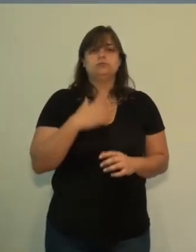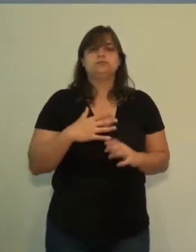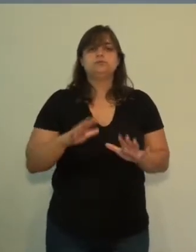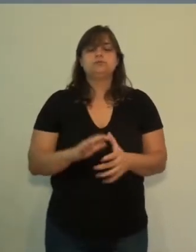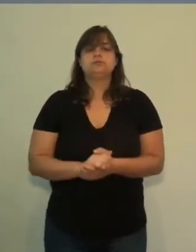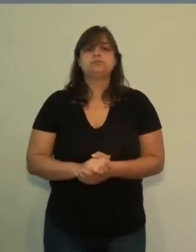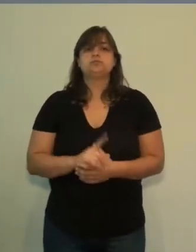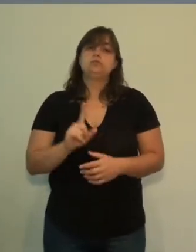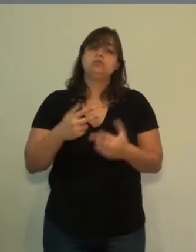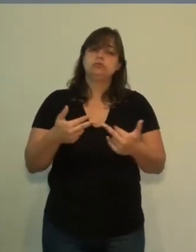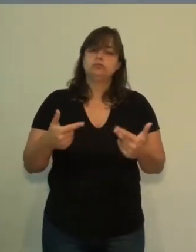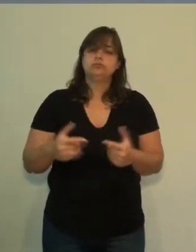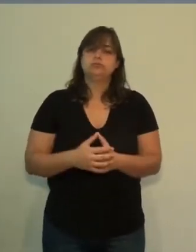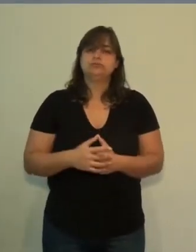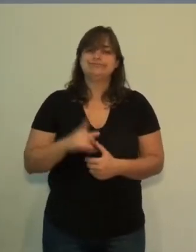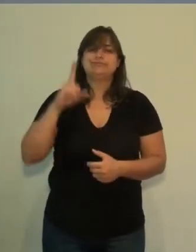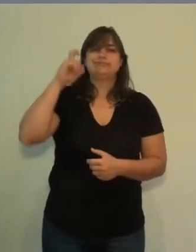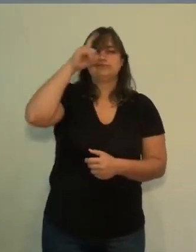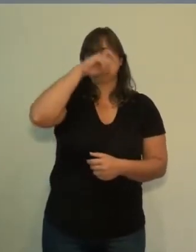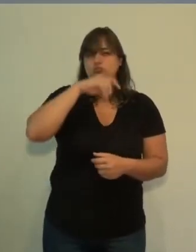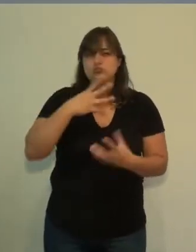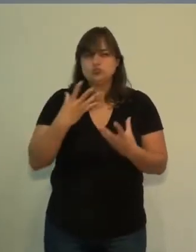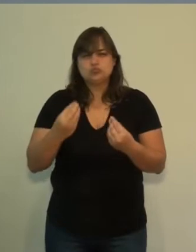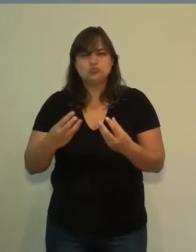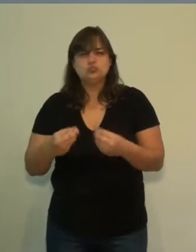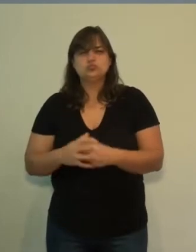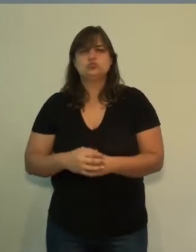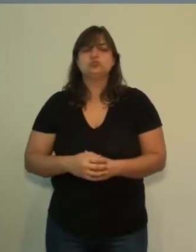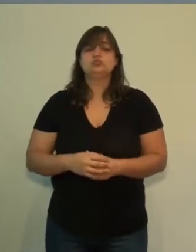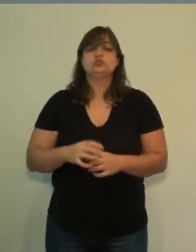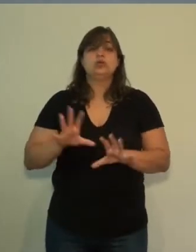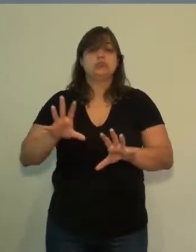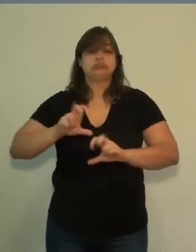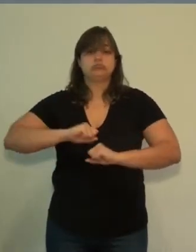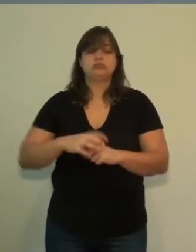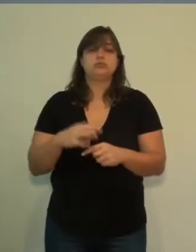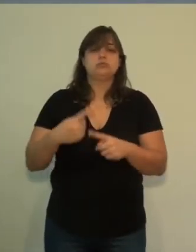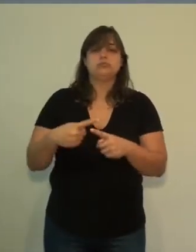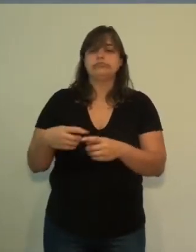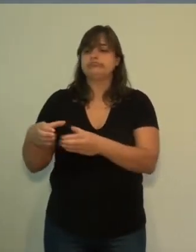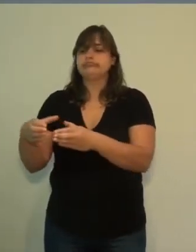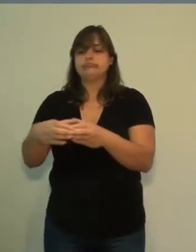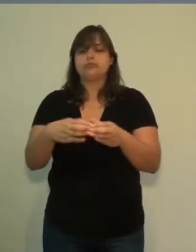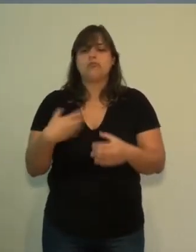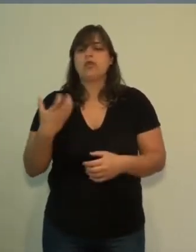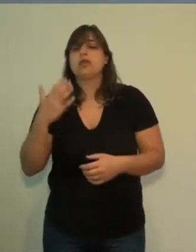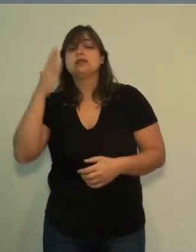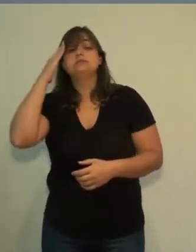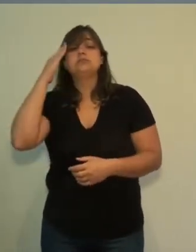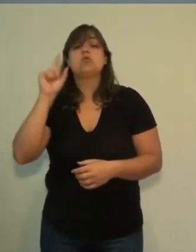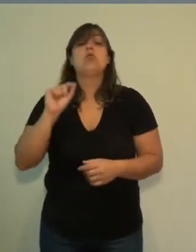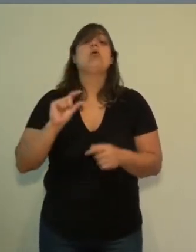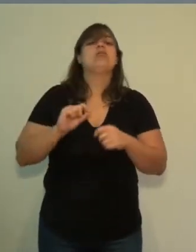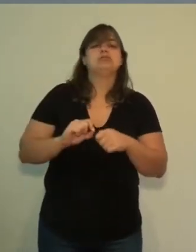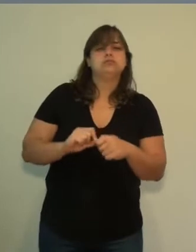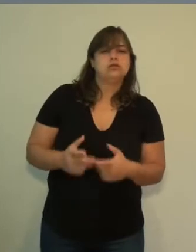então isso foi uma coisa inclusive que complicou muito a vida da gente do ponto de vista de aprovação, porque os órgãos queriam saber exatamente o que a gente ia